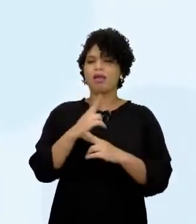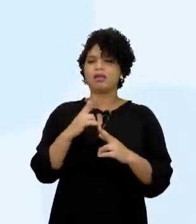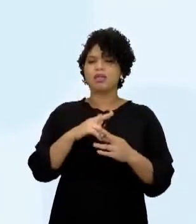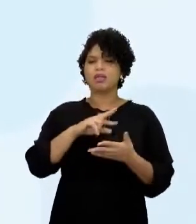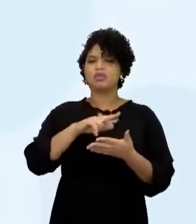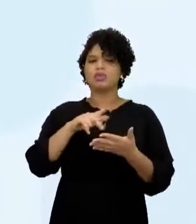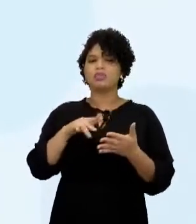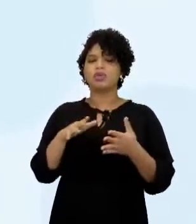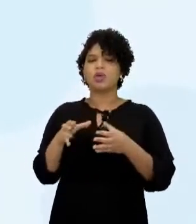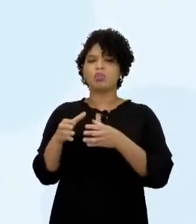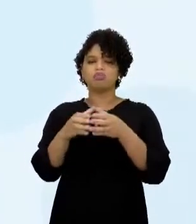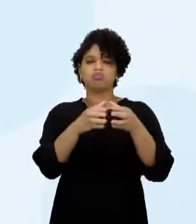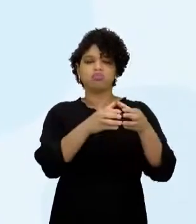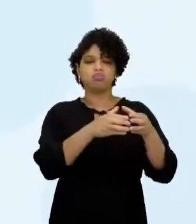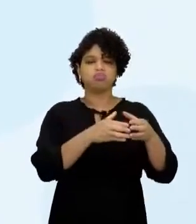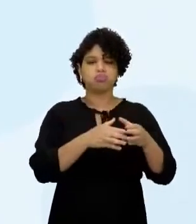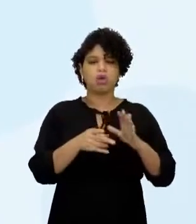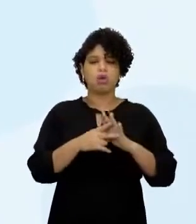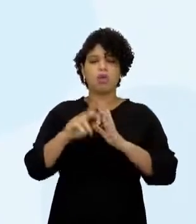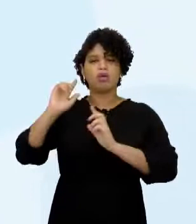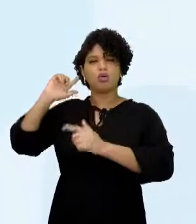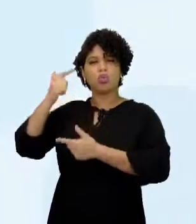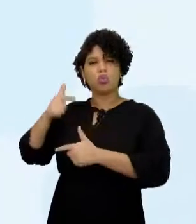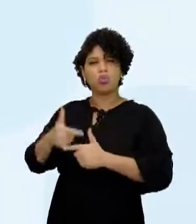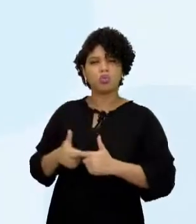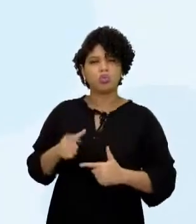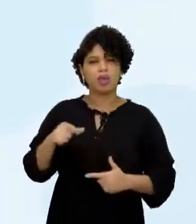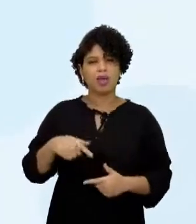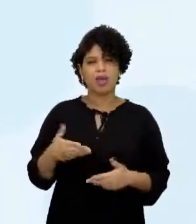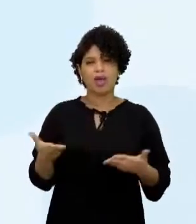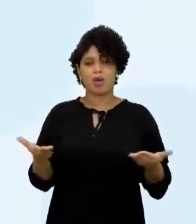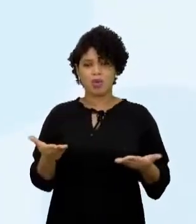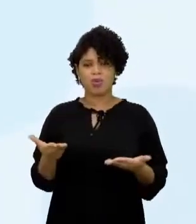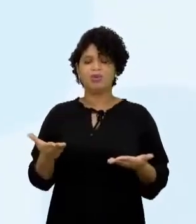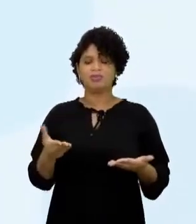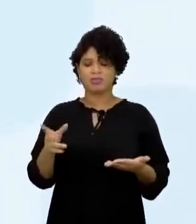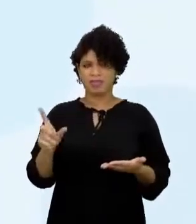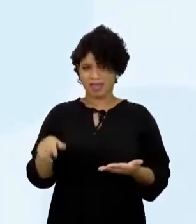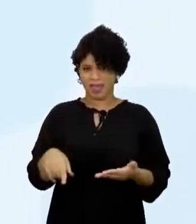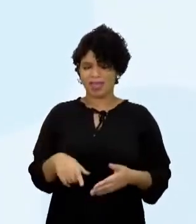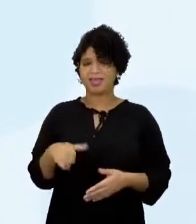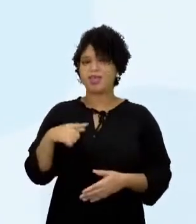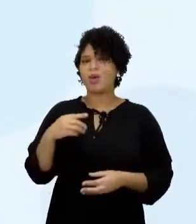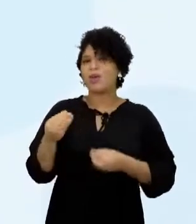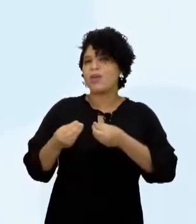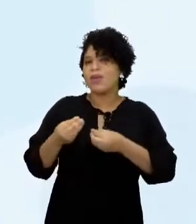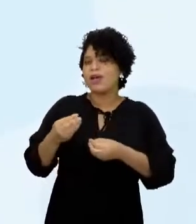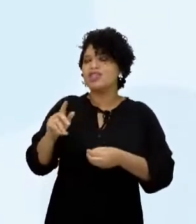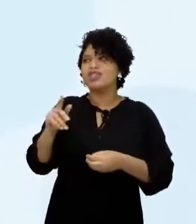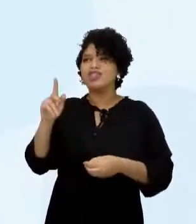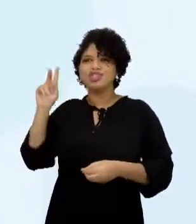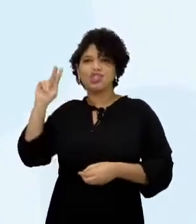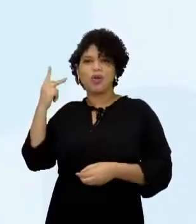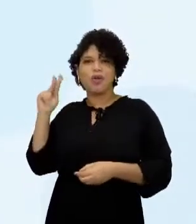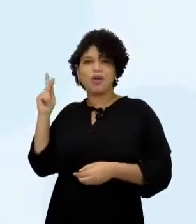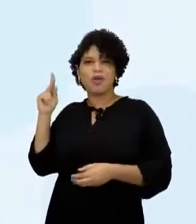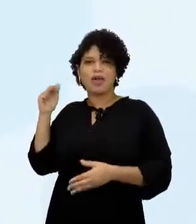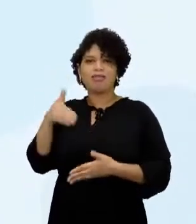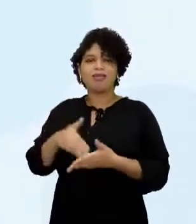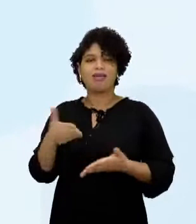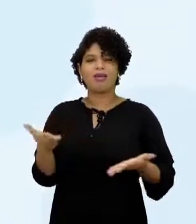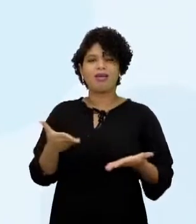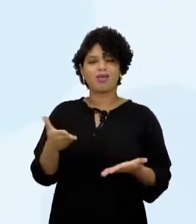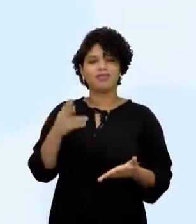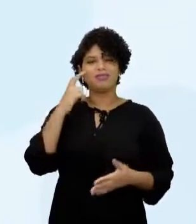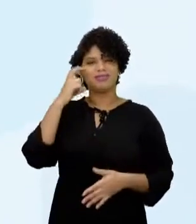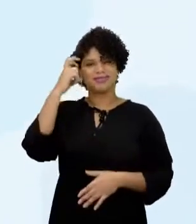grupos étnicos que compõem a matriz brasileira Do presente aos processos históricos e sua formação cultural A